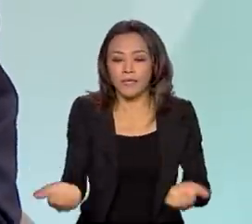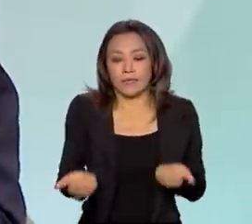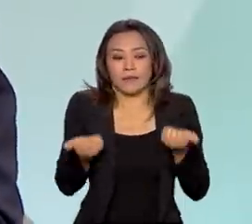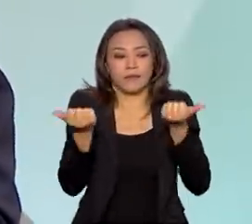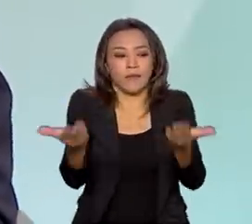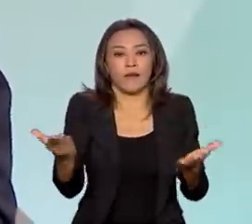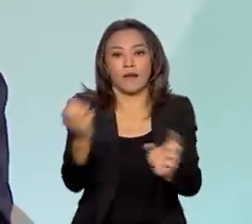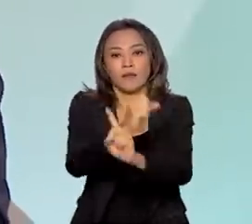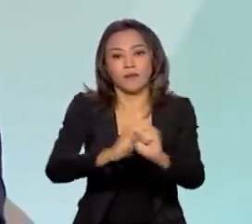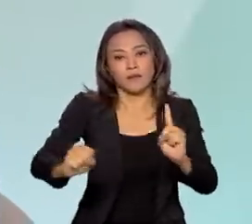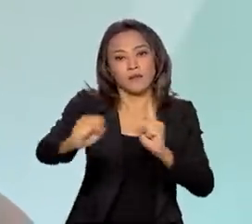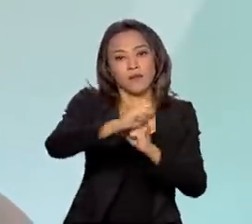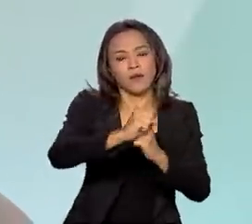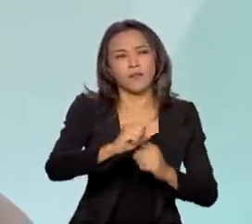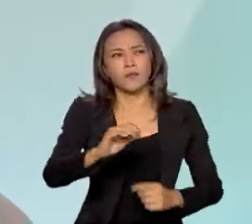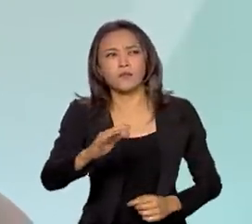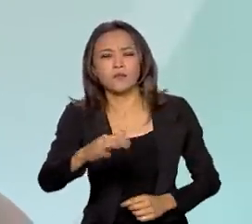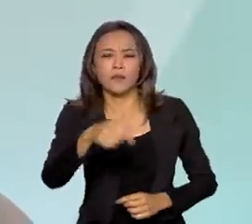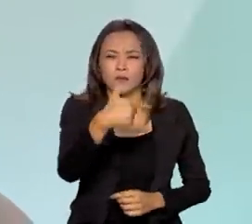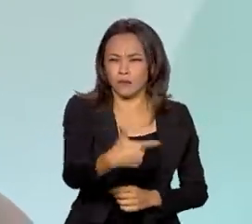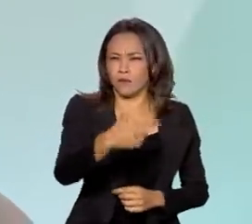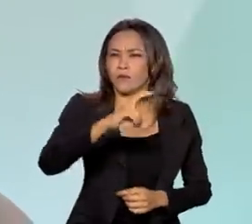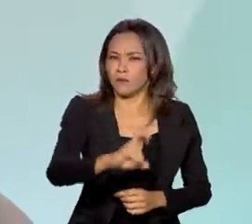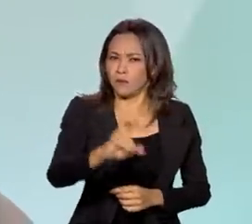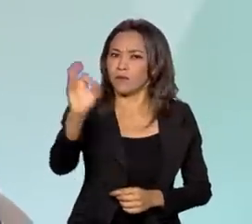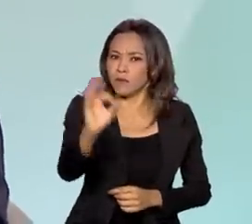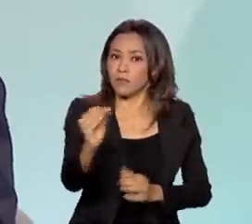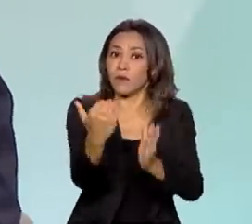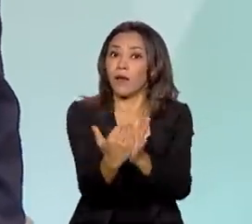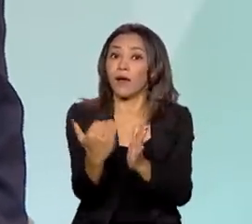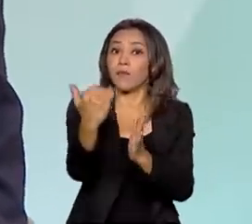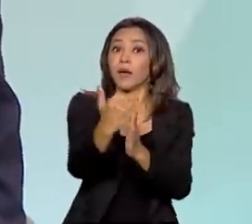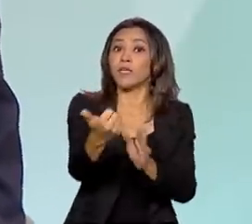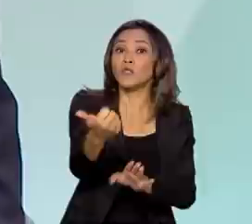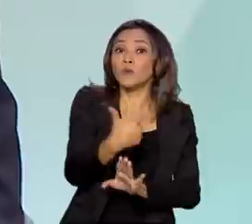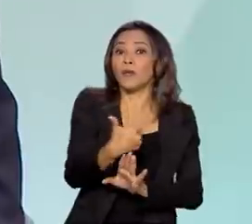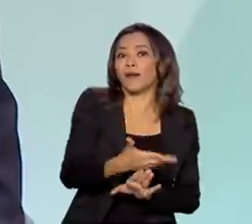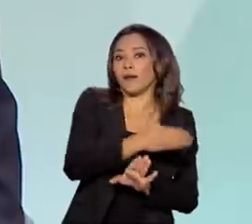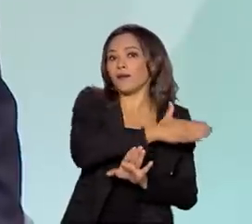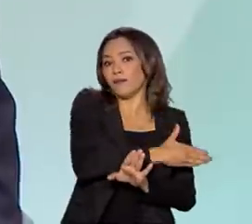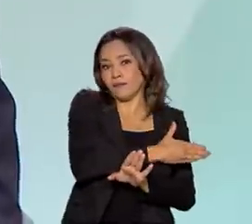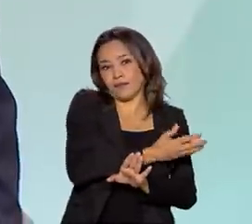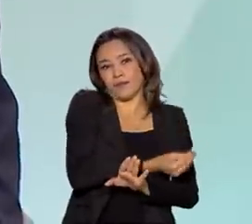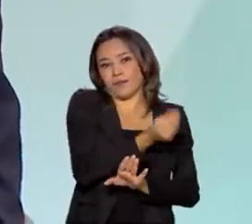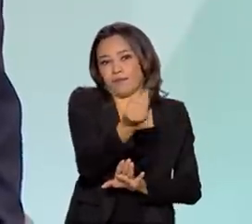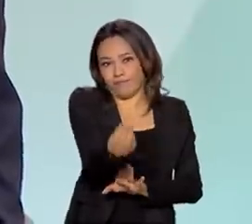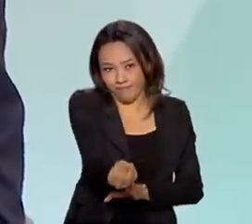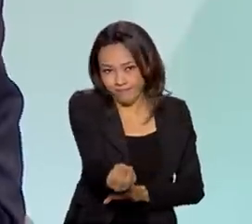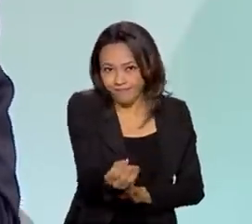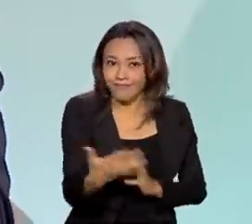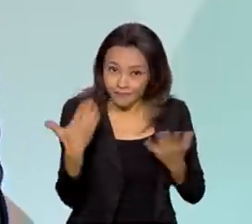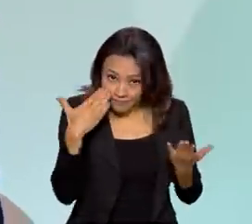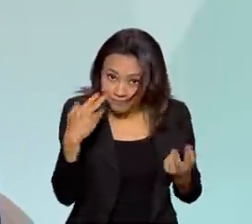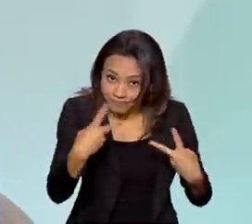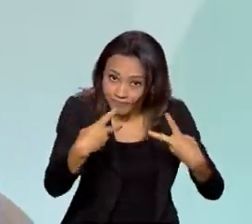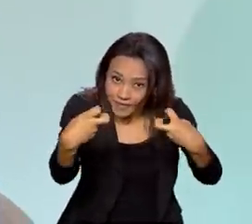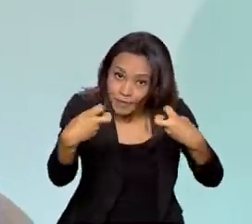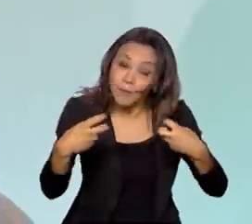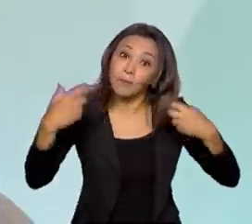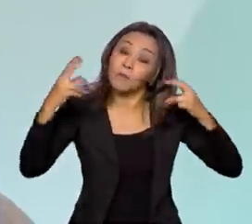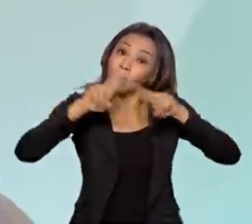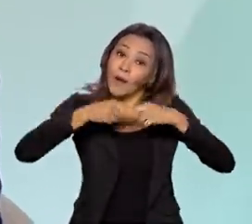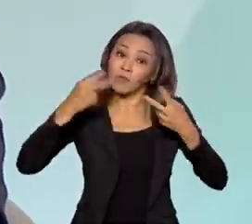ao redor de 25% a mais do que era ofertado até então. Então, veja, com um olhar